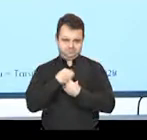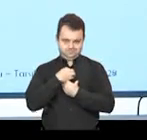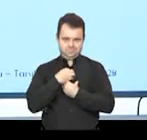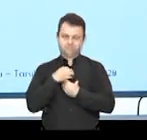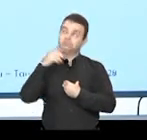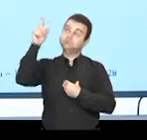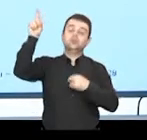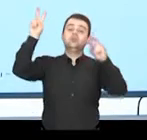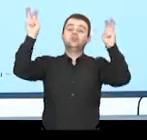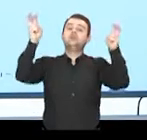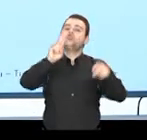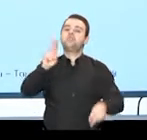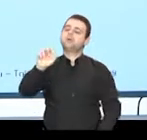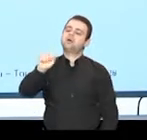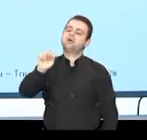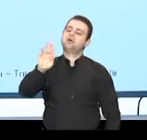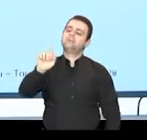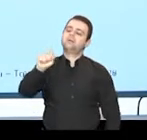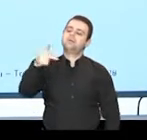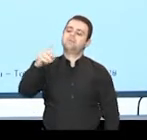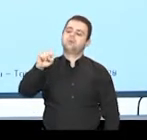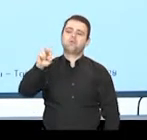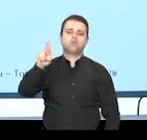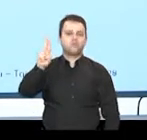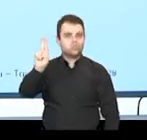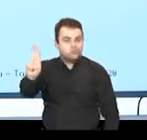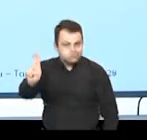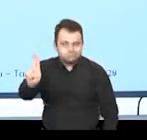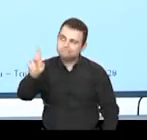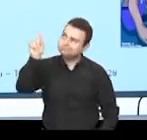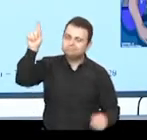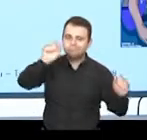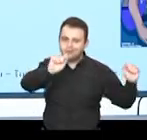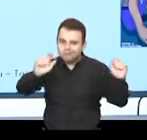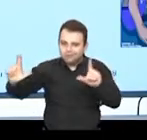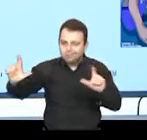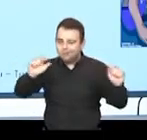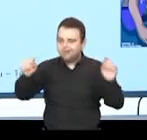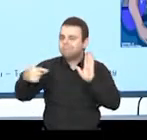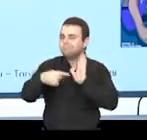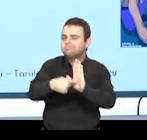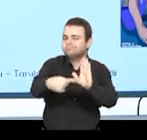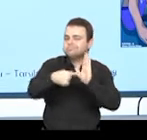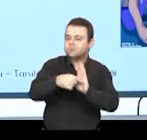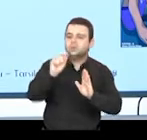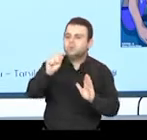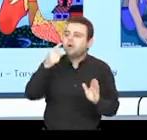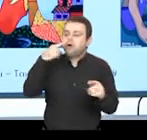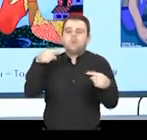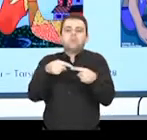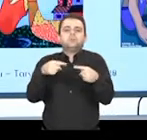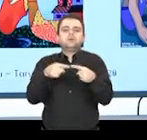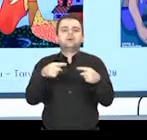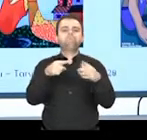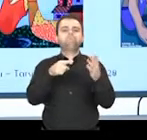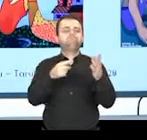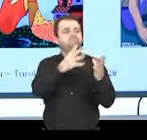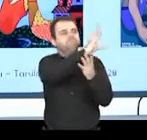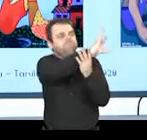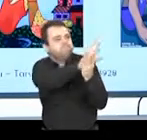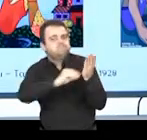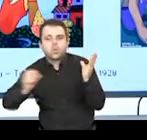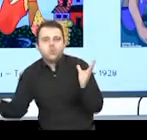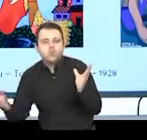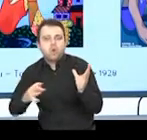o Abaporu. Essas imagens que eu apresentei para vocês são versões modernas do